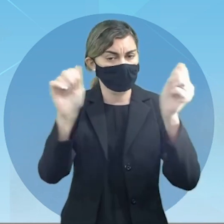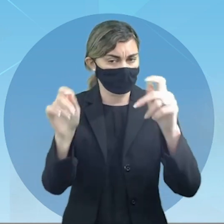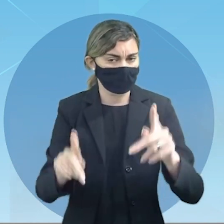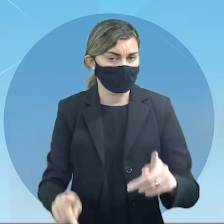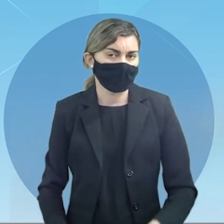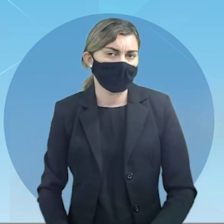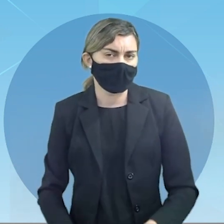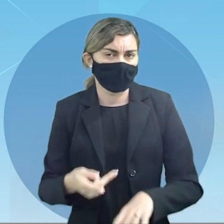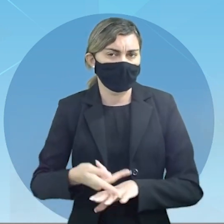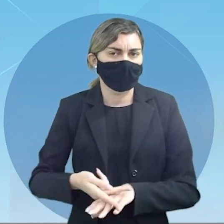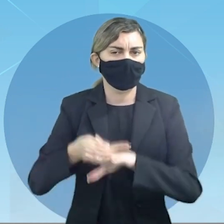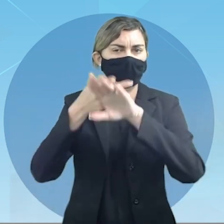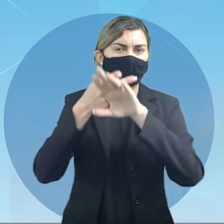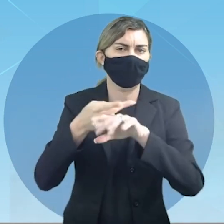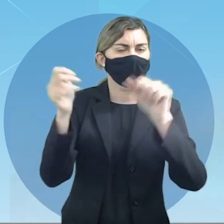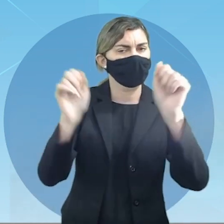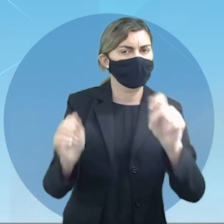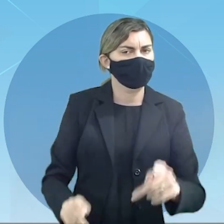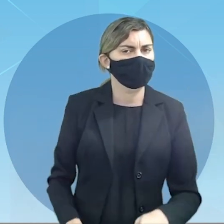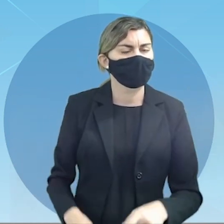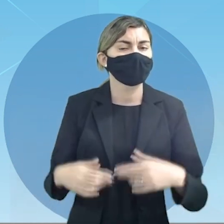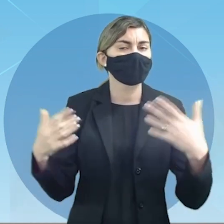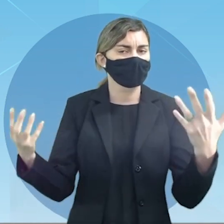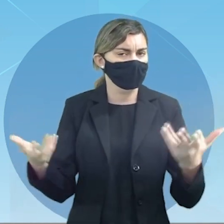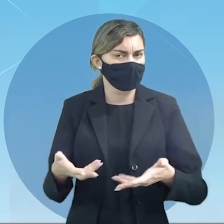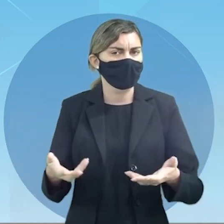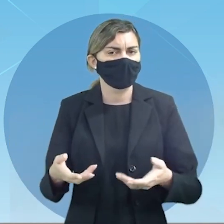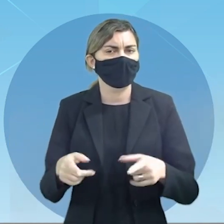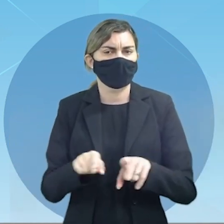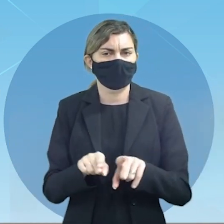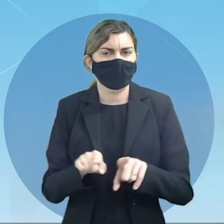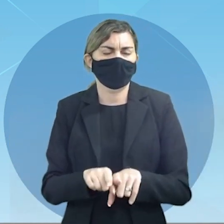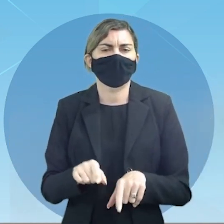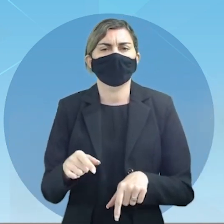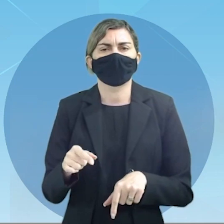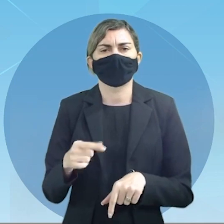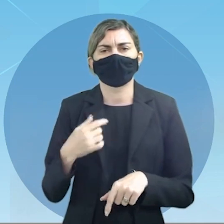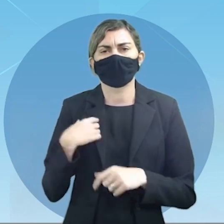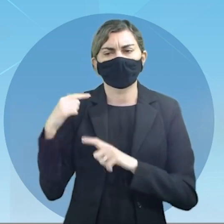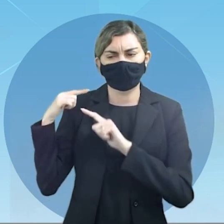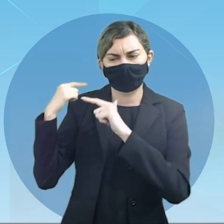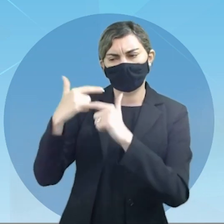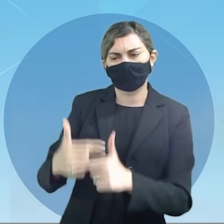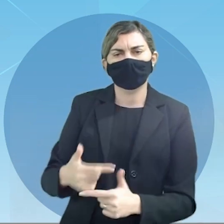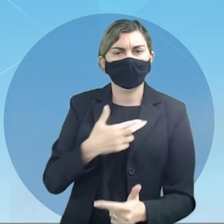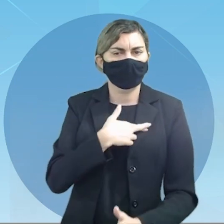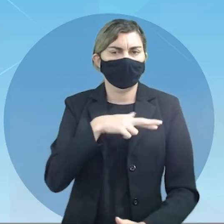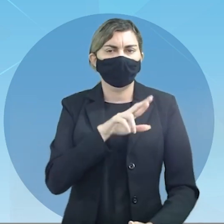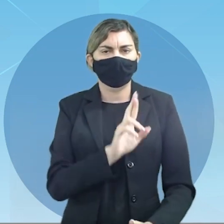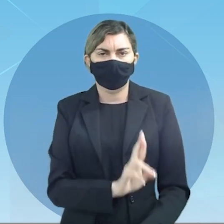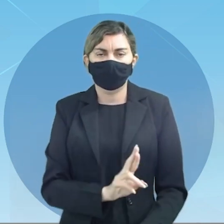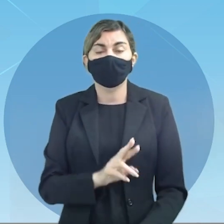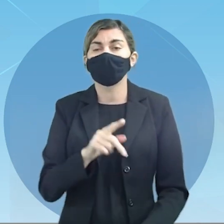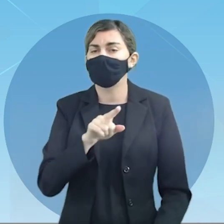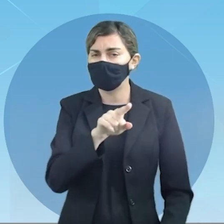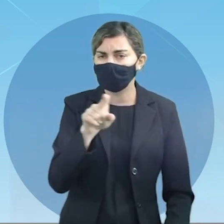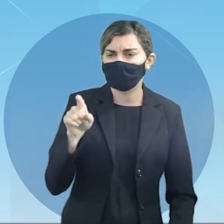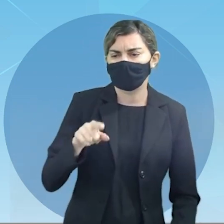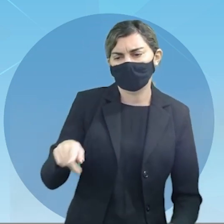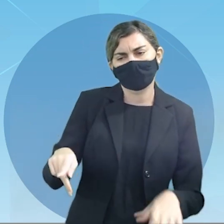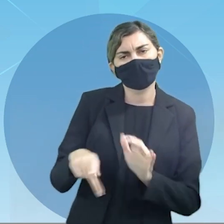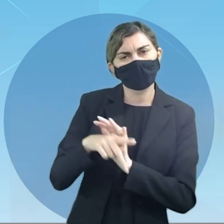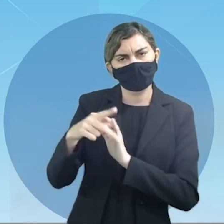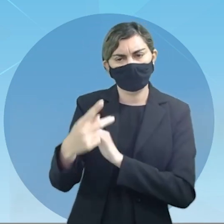prêmio Nobel da Paz e ainda um pouco mais sobre a tradição religiosa a que ele